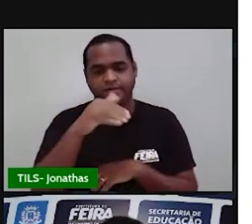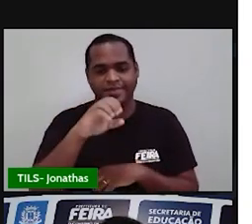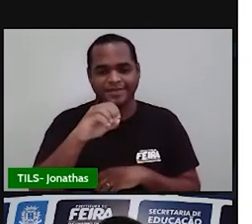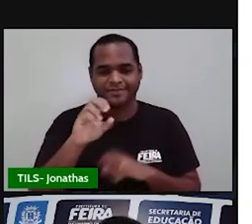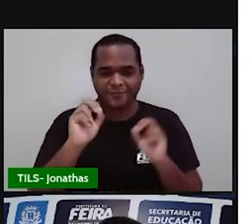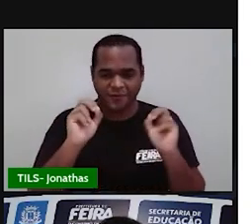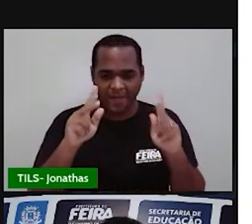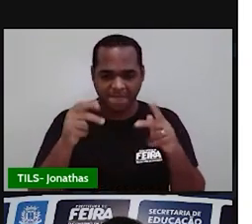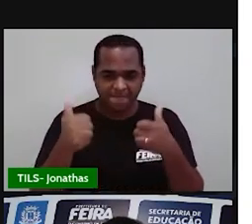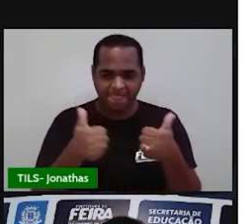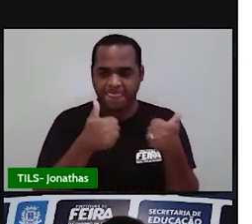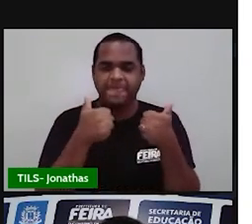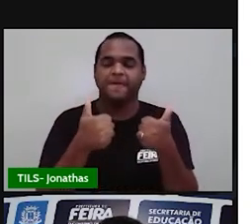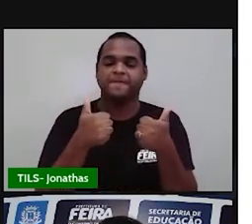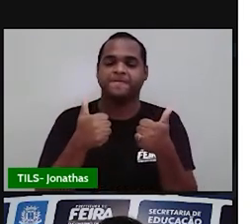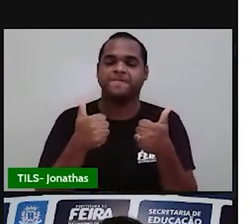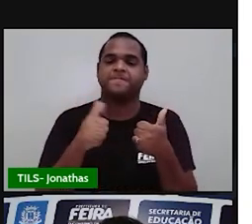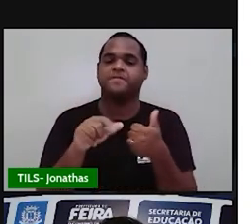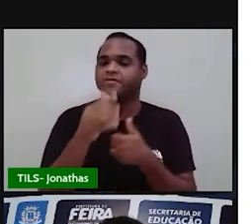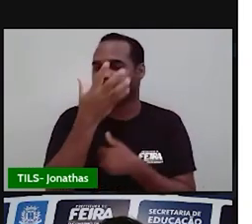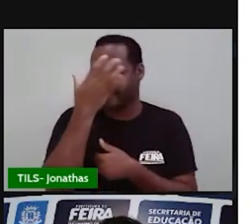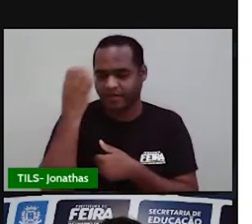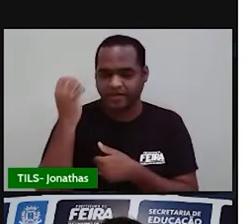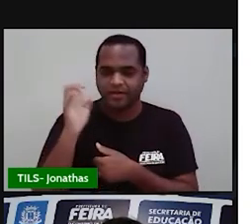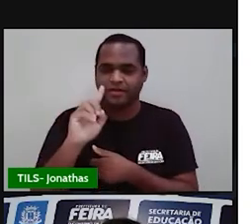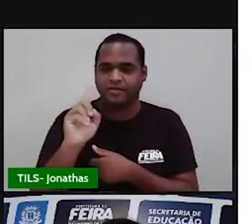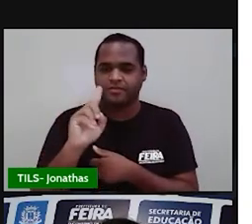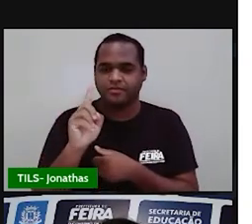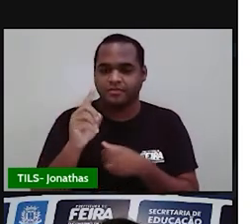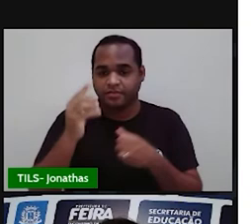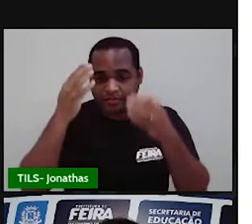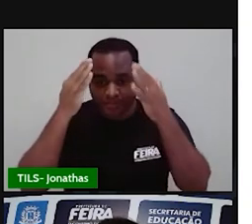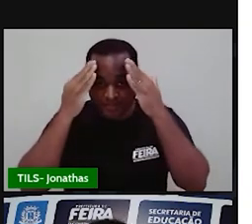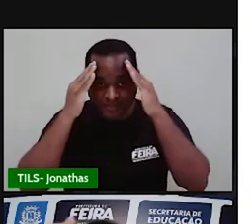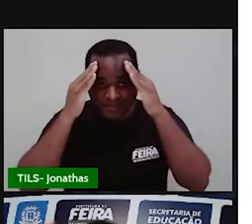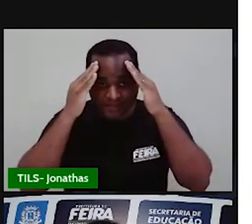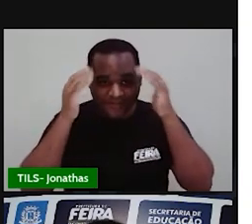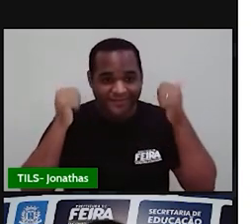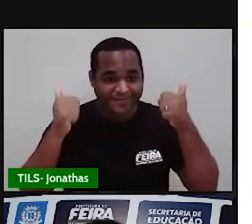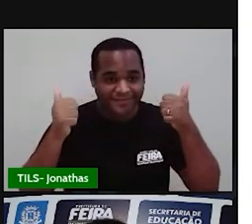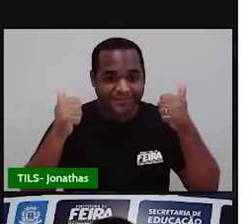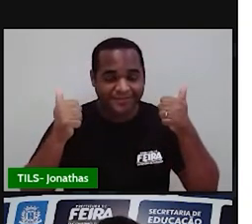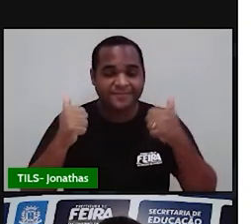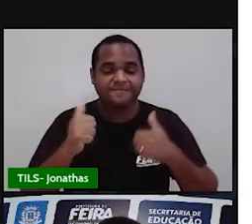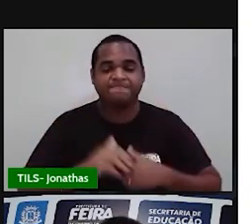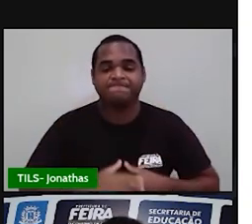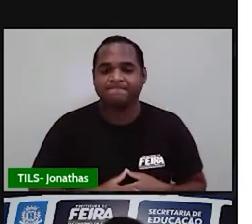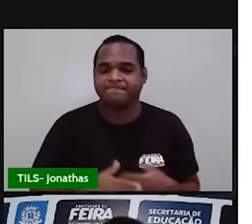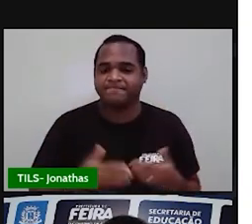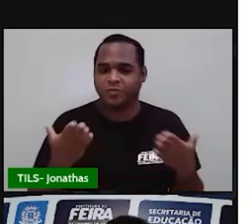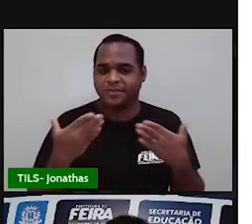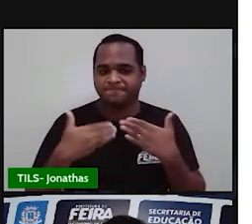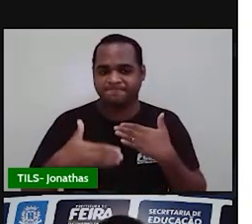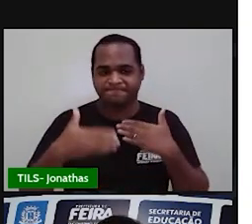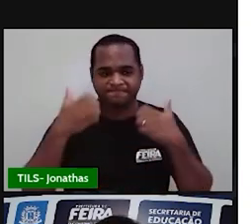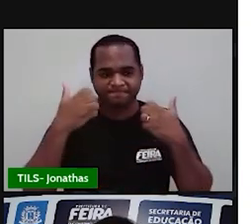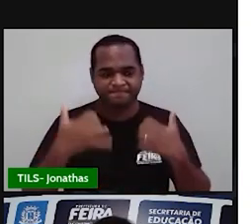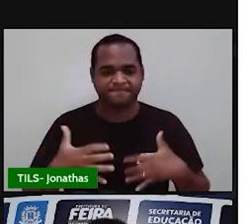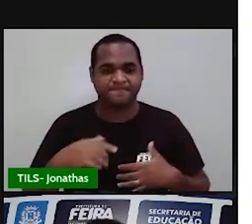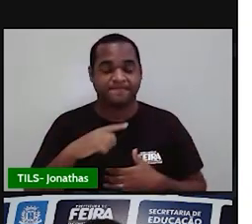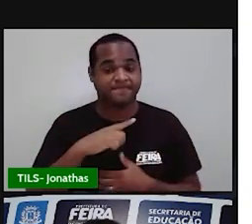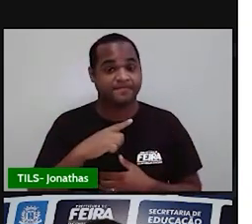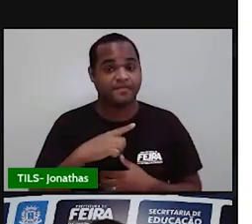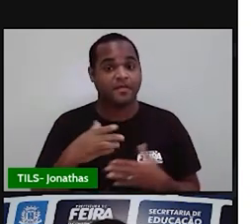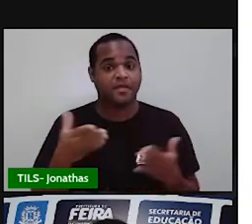Beleza? Para não esquecer, fechou? Bora, vamos adiante. Porque